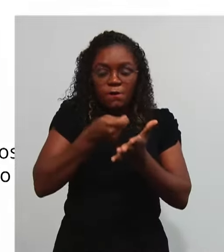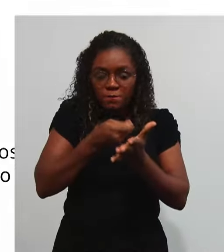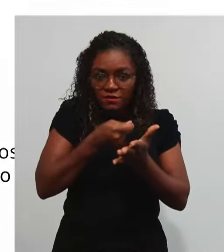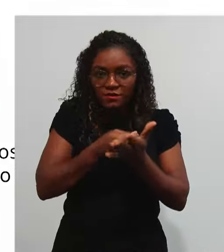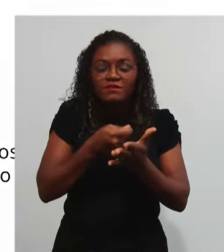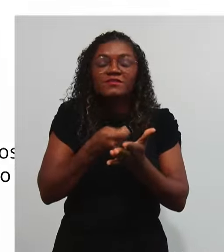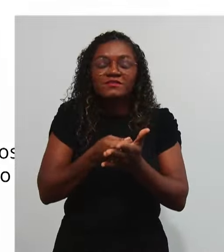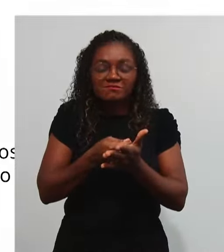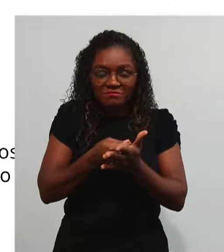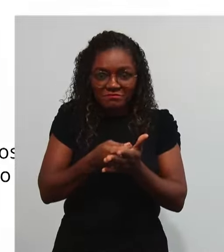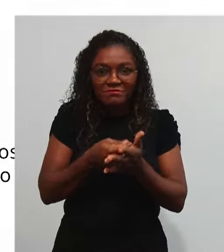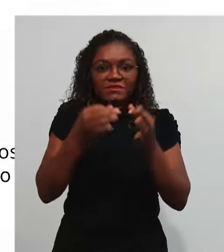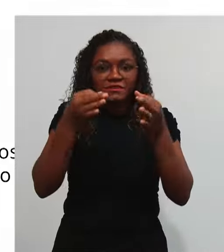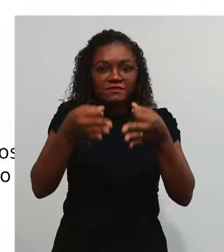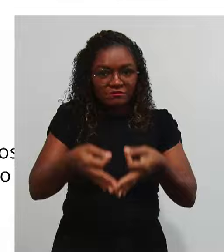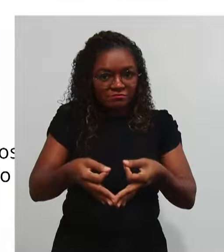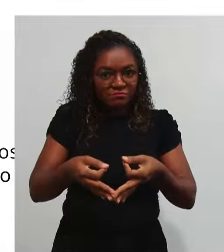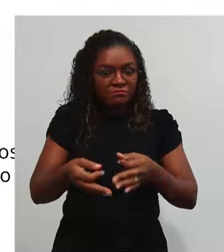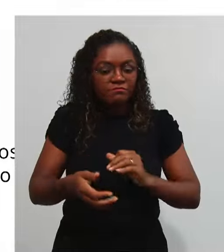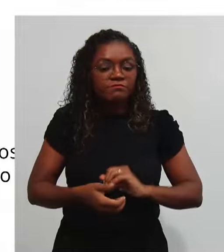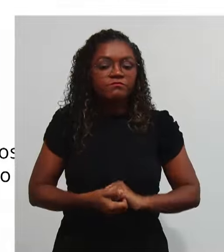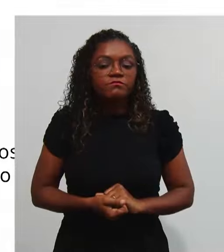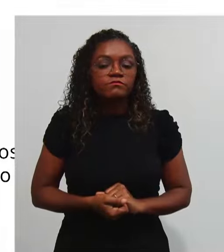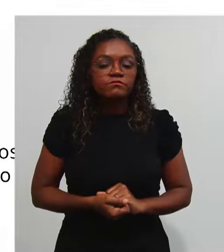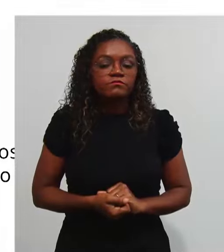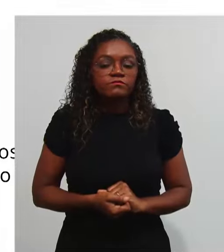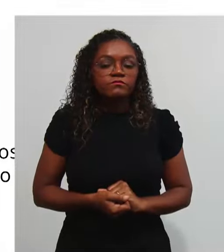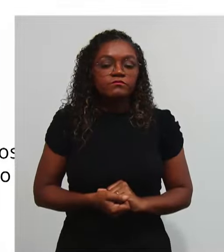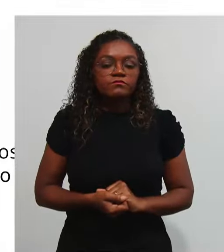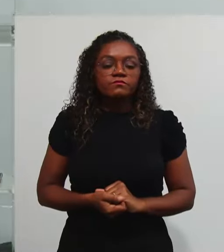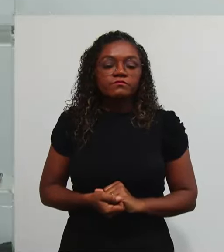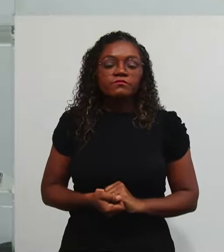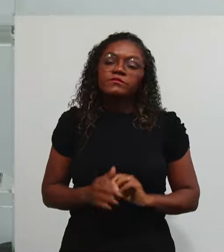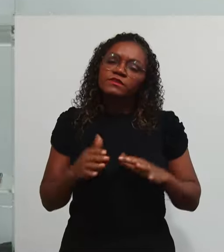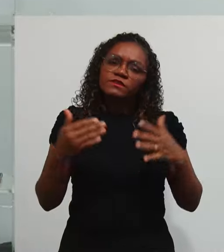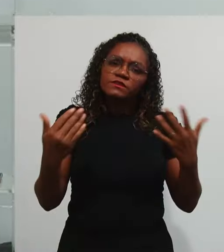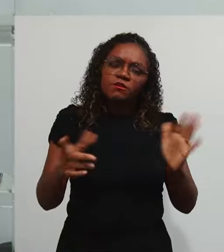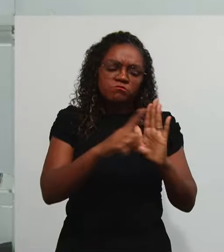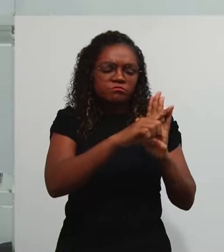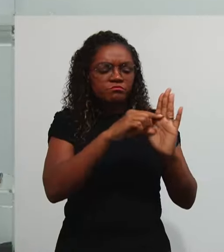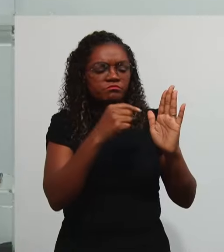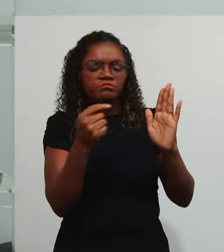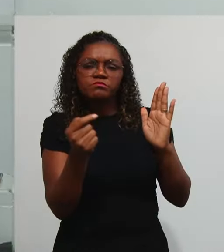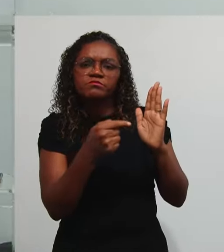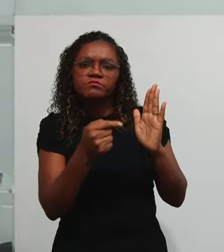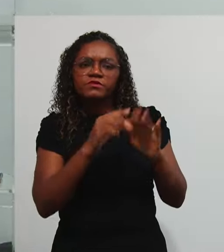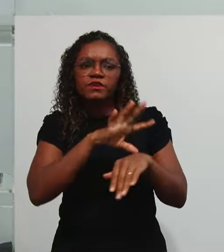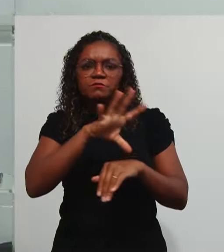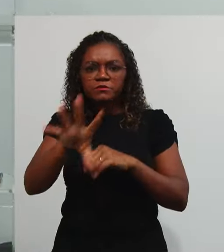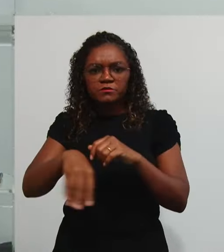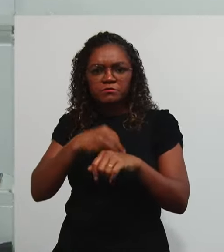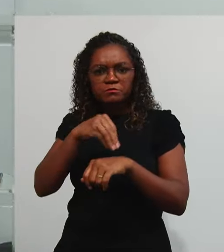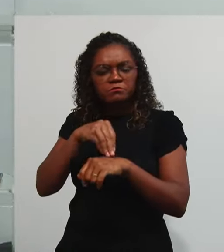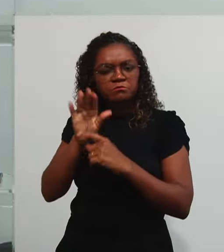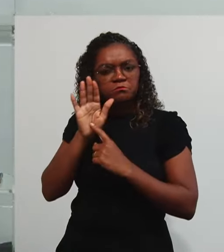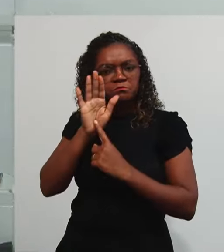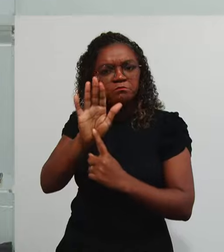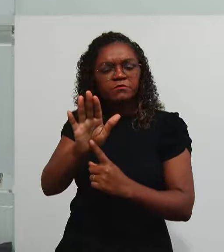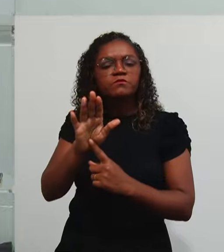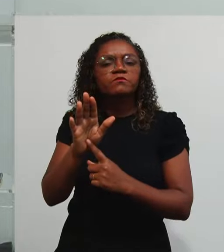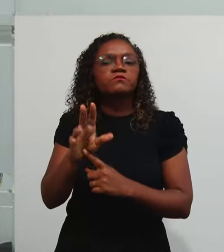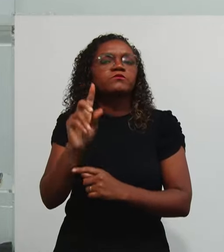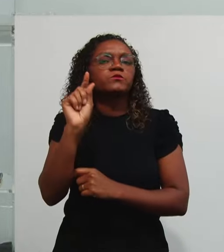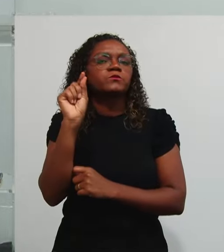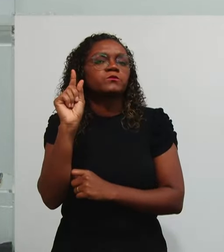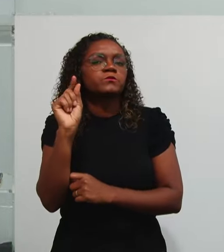natureza De pecúnia Senhores Quando esse Artigo Traz Esse pressuposto Nós sabemos Que a